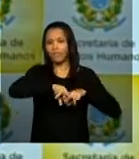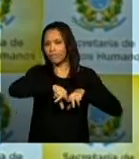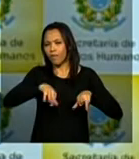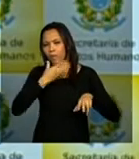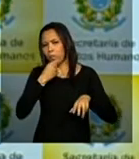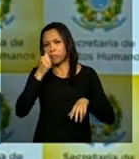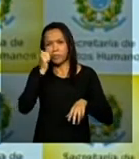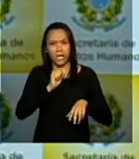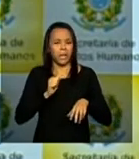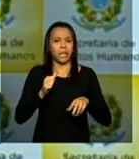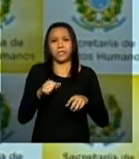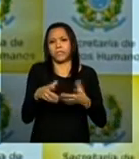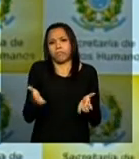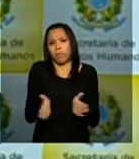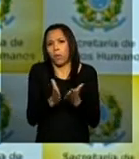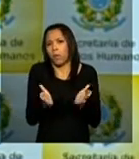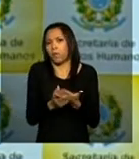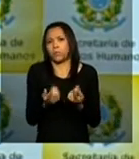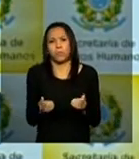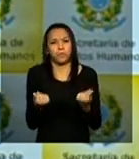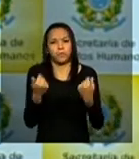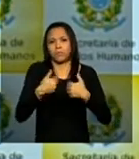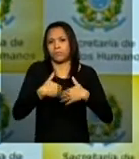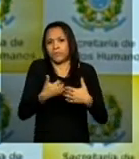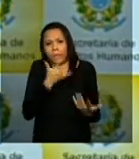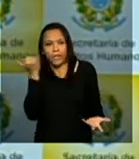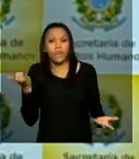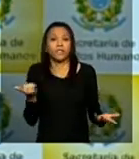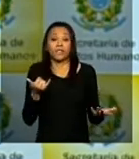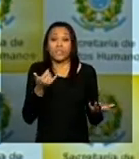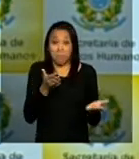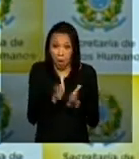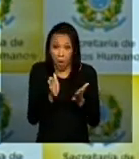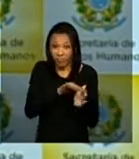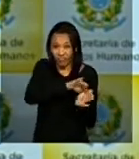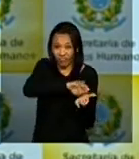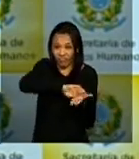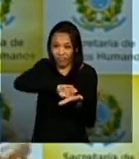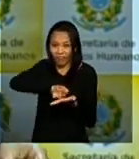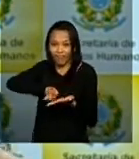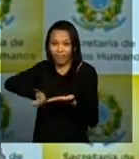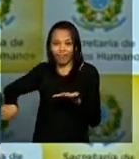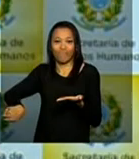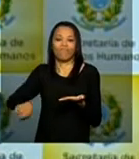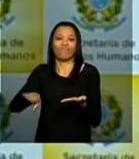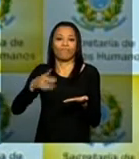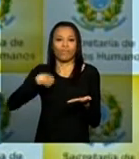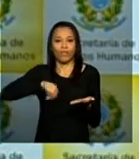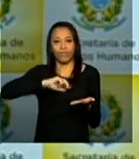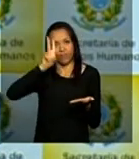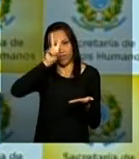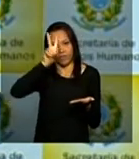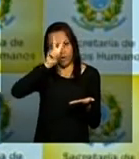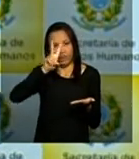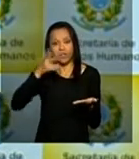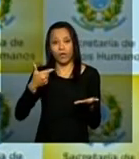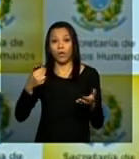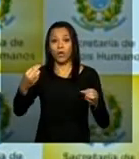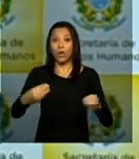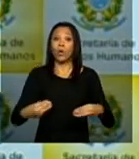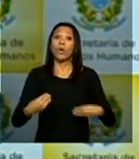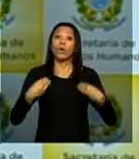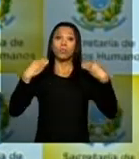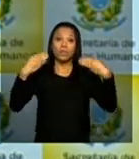classe social e tantos outros acabaram ficando excluídos da nossa história o ministério da